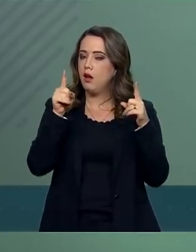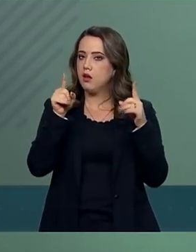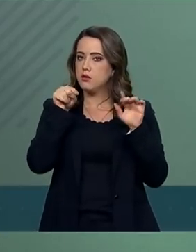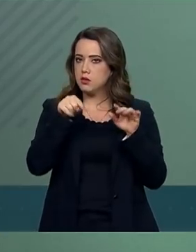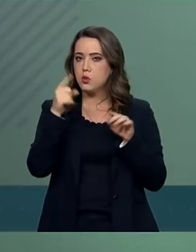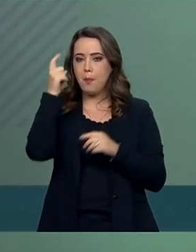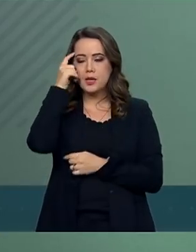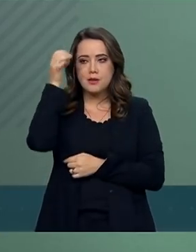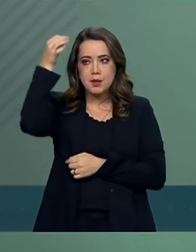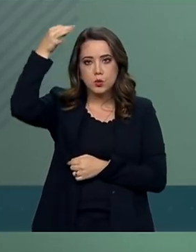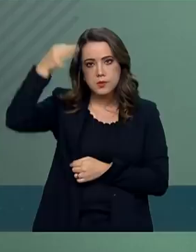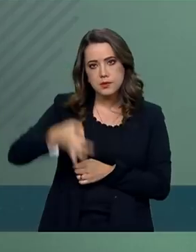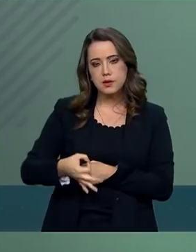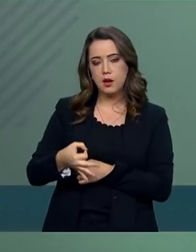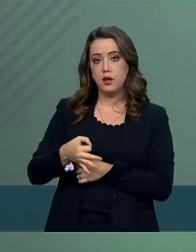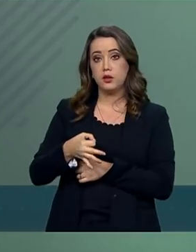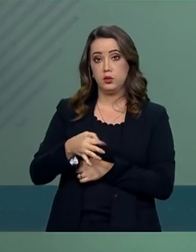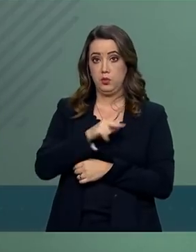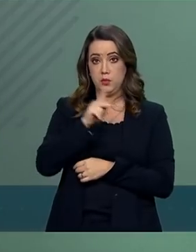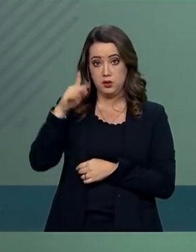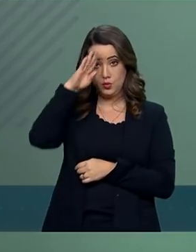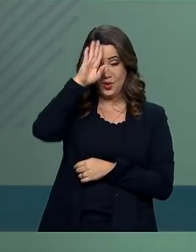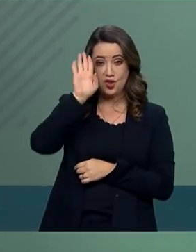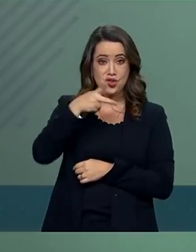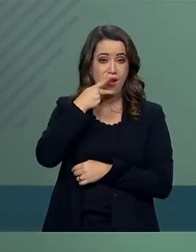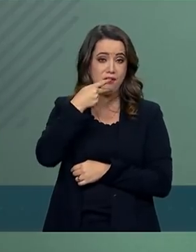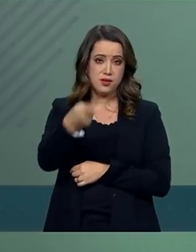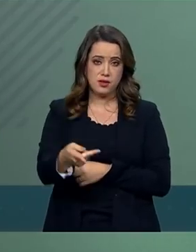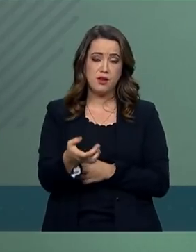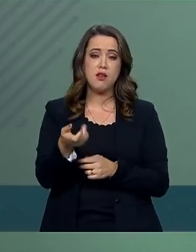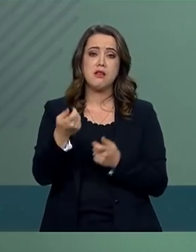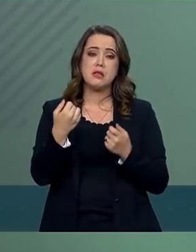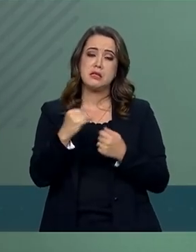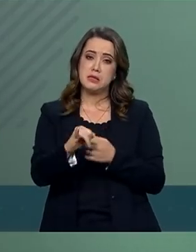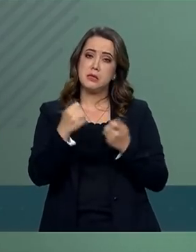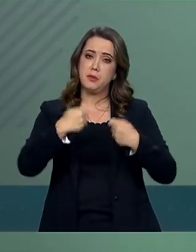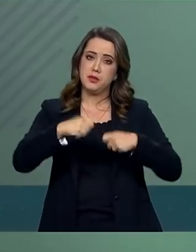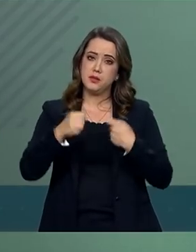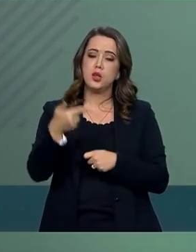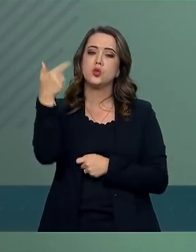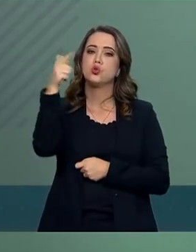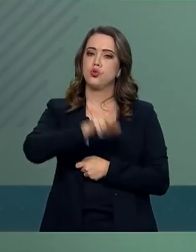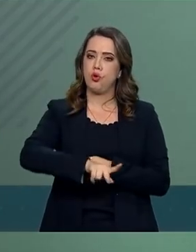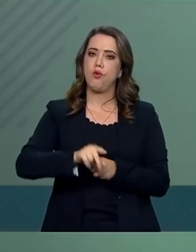este que eu há pouco vocalizei para vocês. Se necessário, o faço novamente.